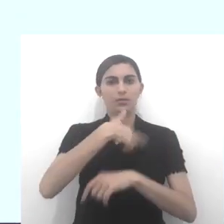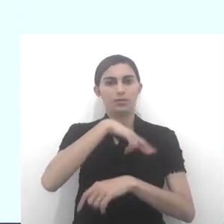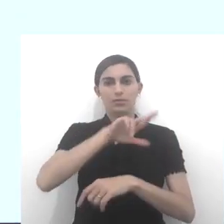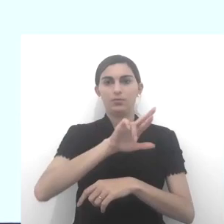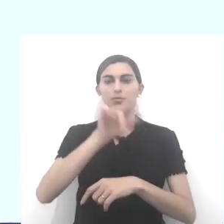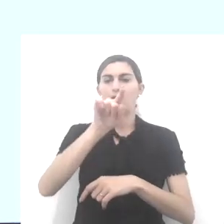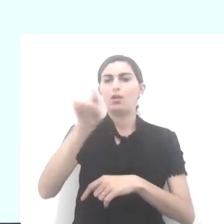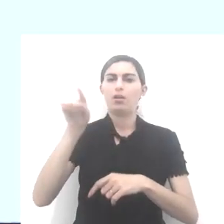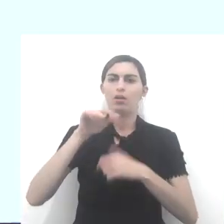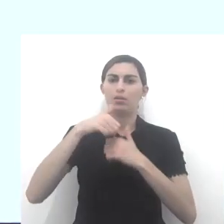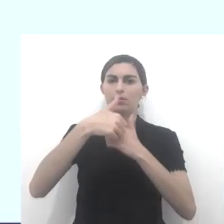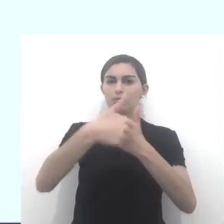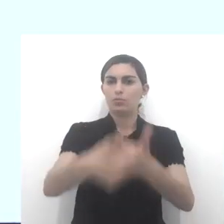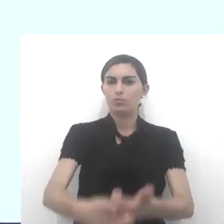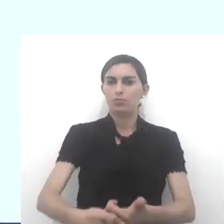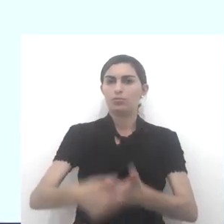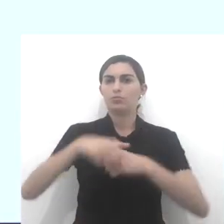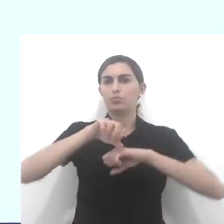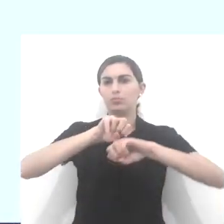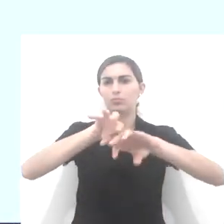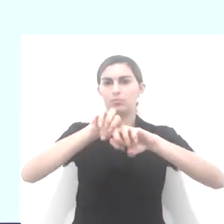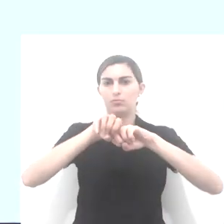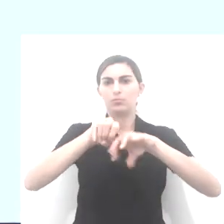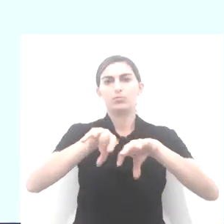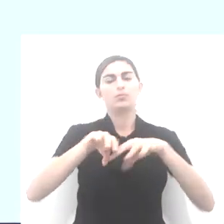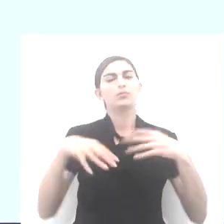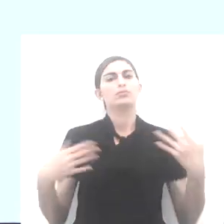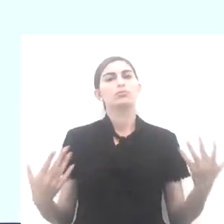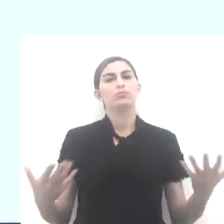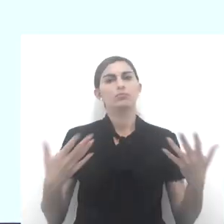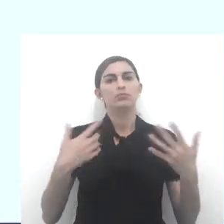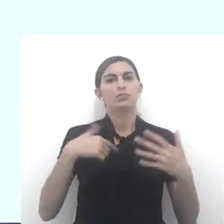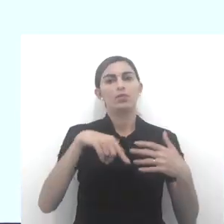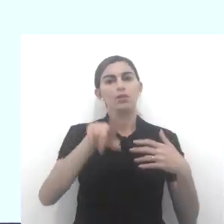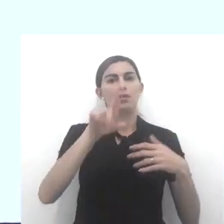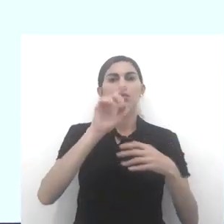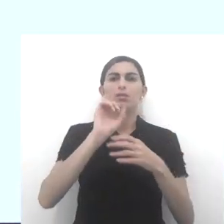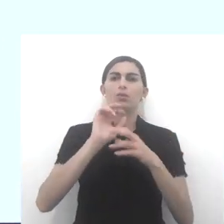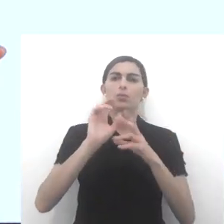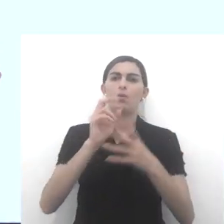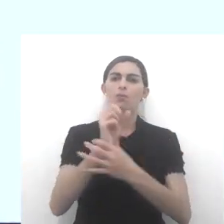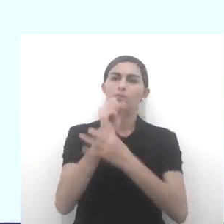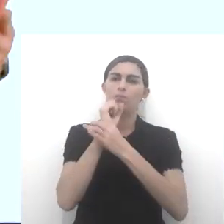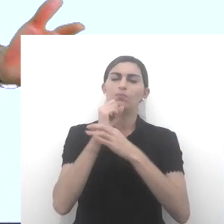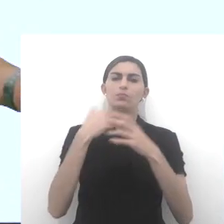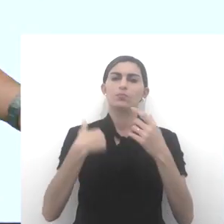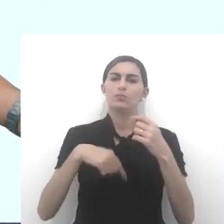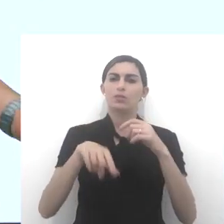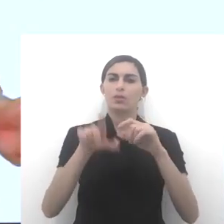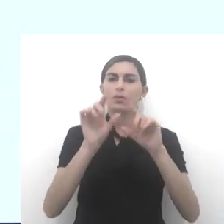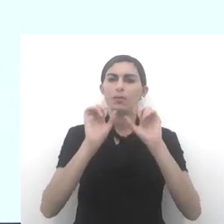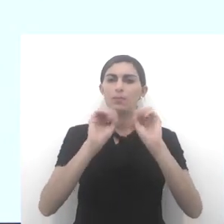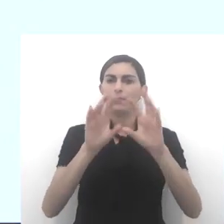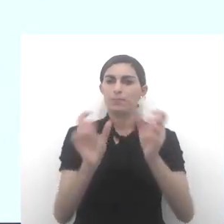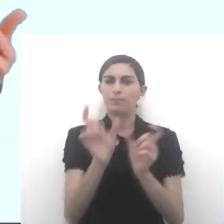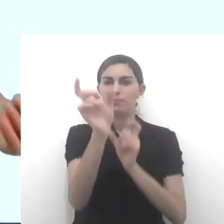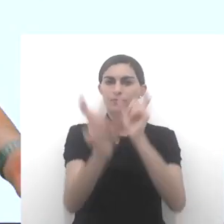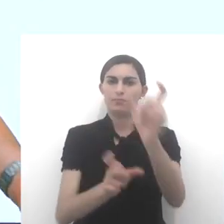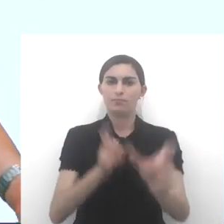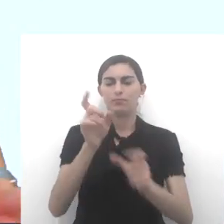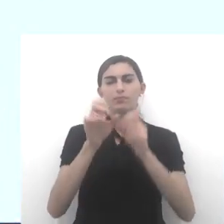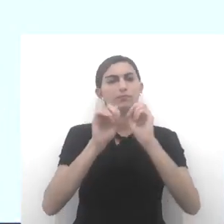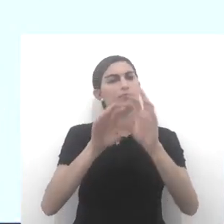religiões, é aquele que conduz, é aquele que ensina, é aquele que será o guardião da palavra, da